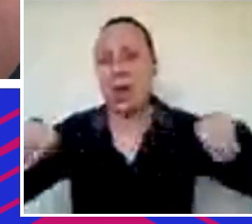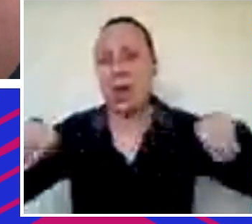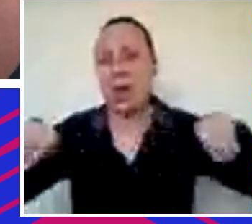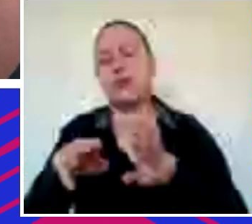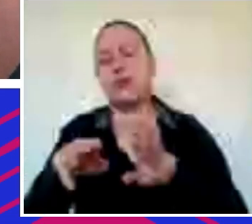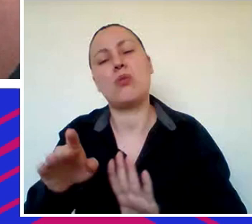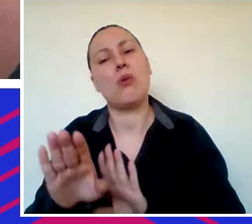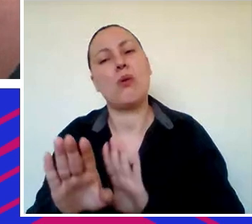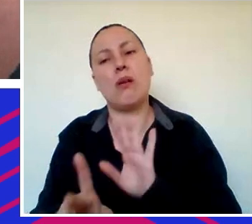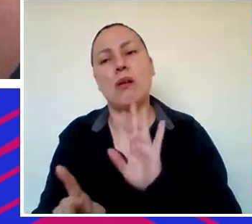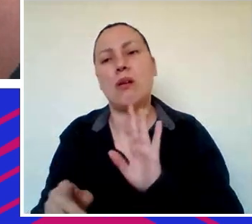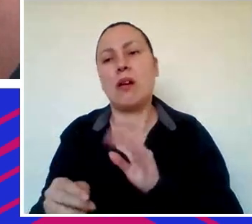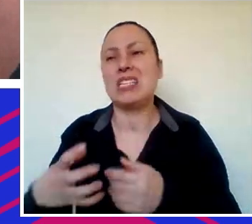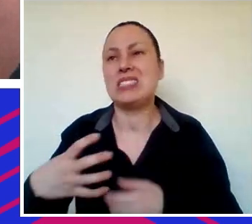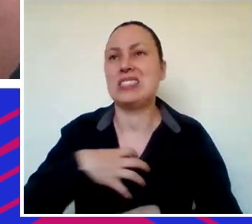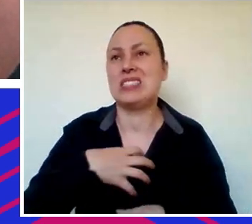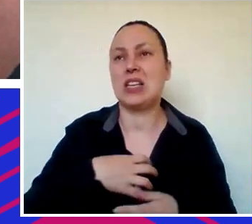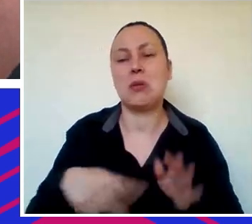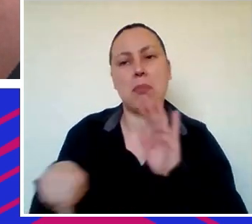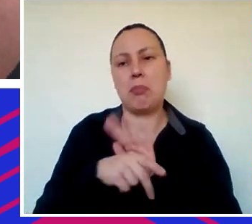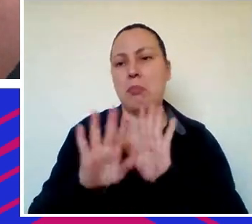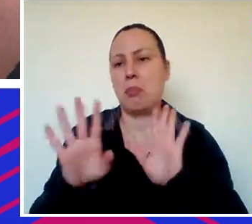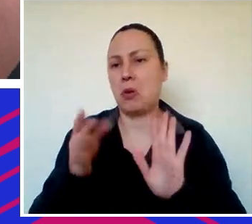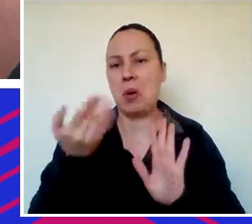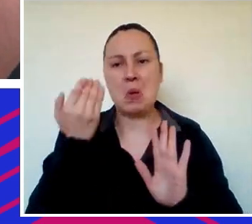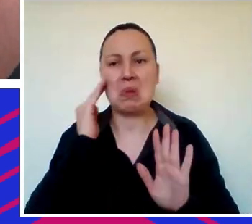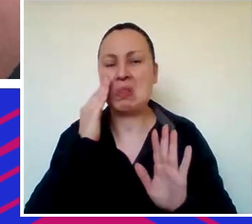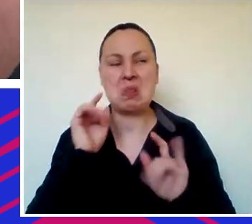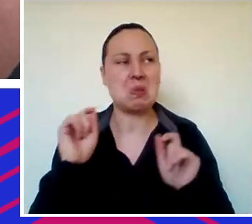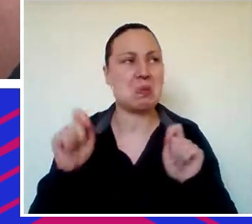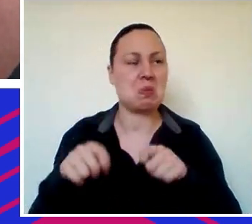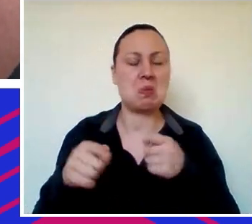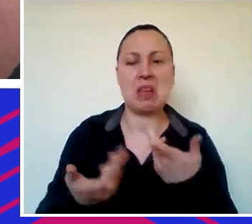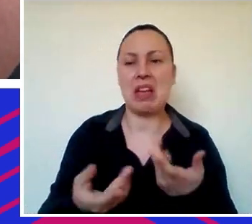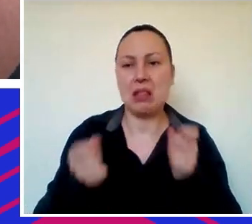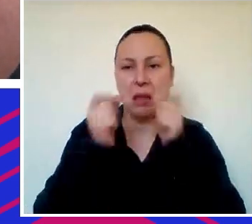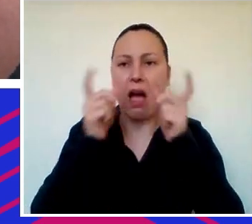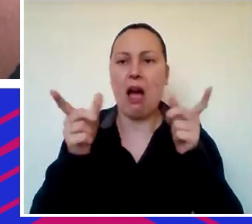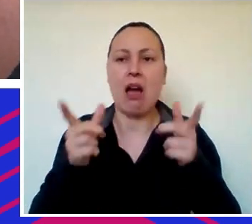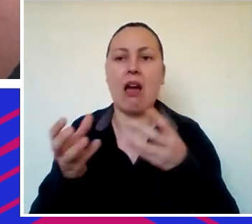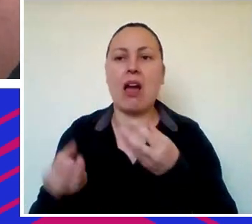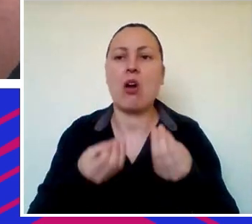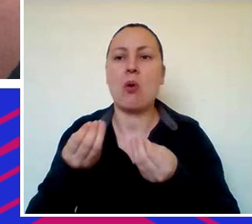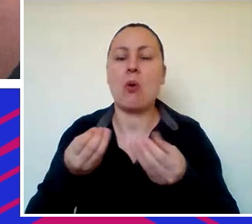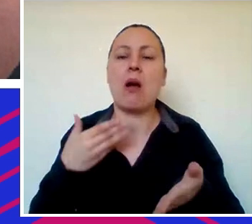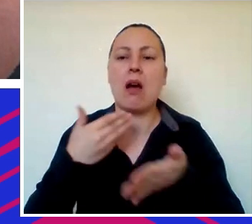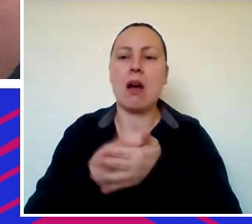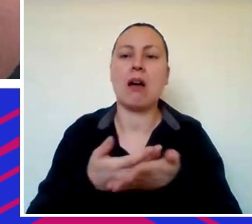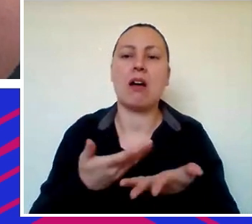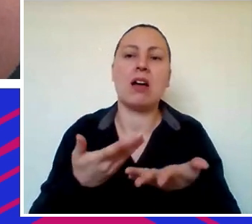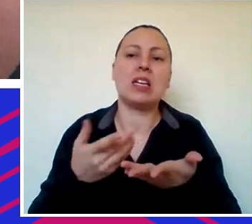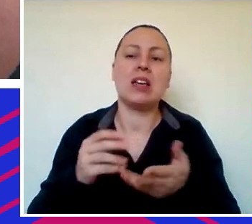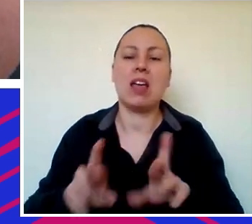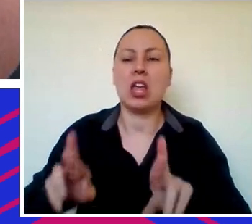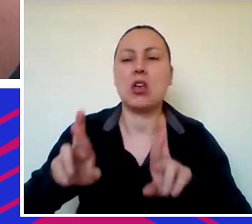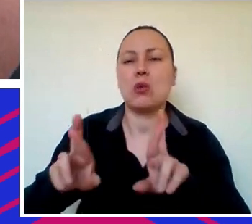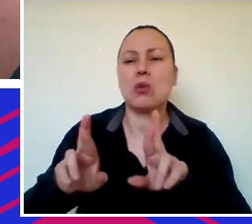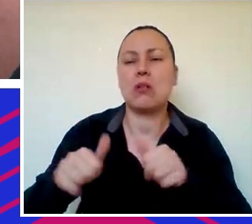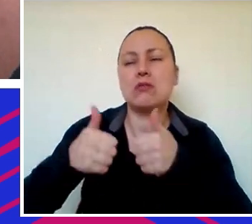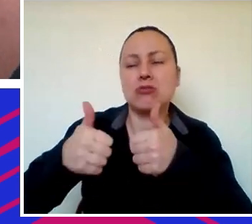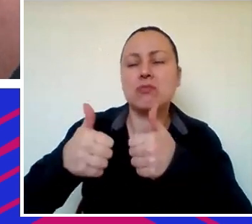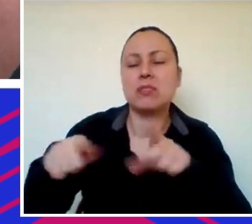Às vezes difícil de entender. Então, a gente está alerta para o que está acontecendo no curto prazo e muito otimista para o que